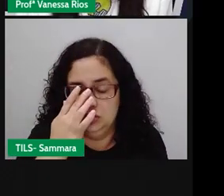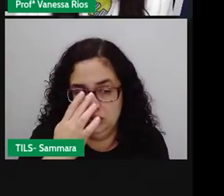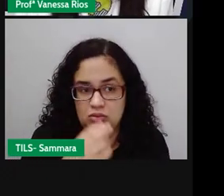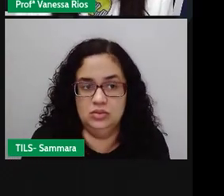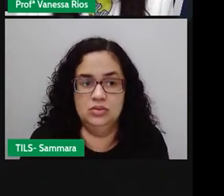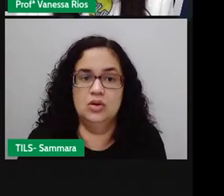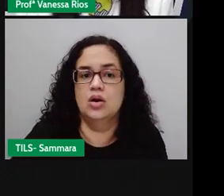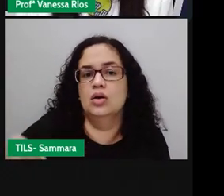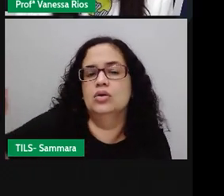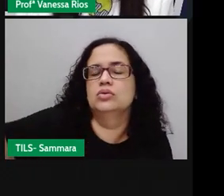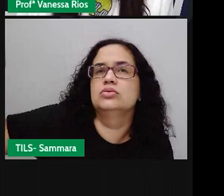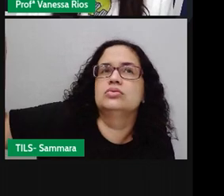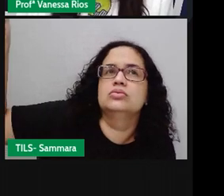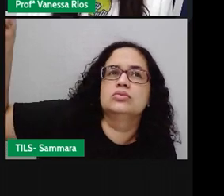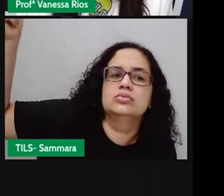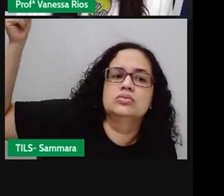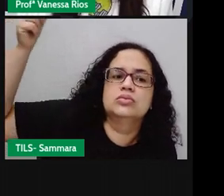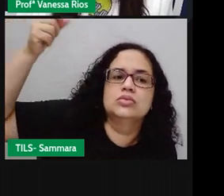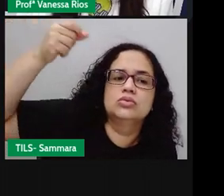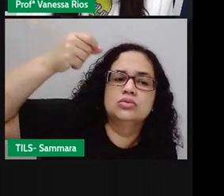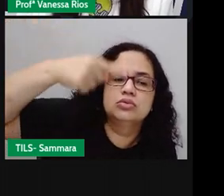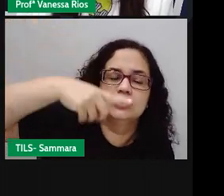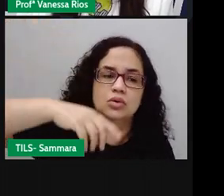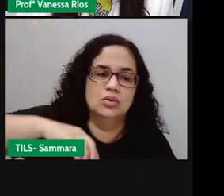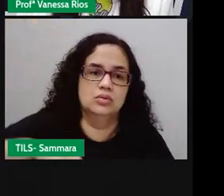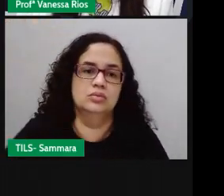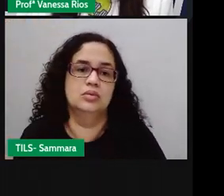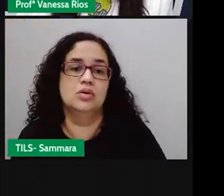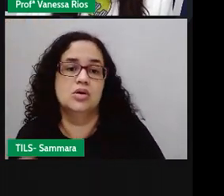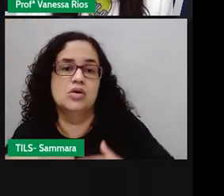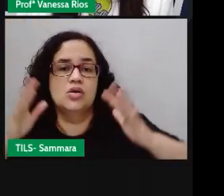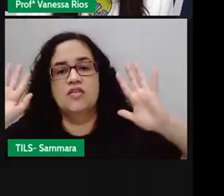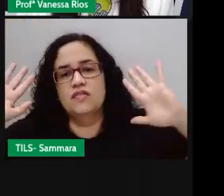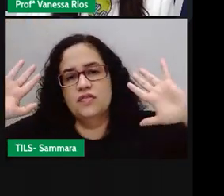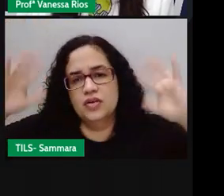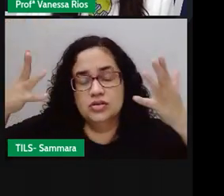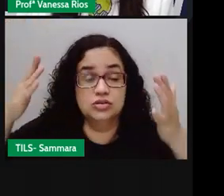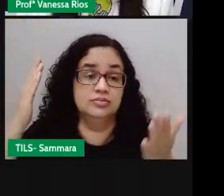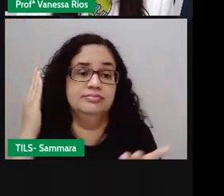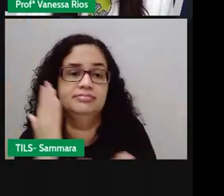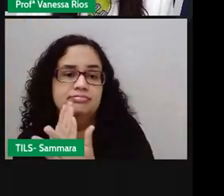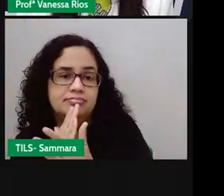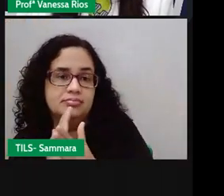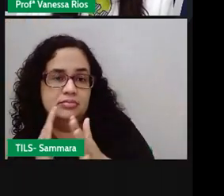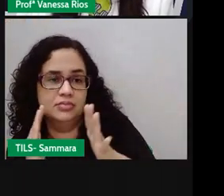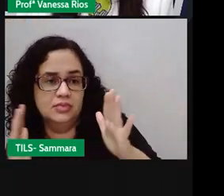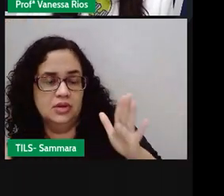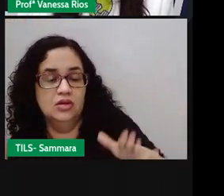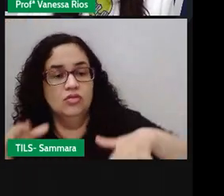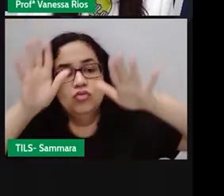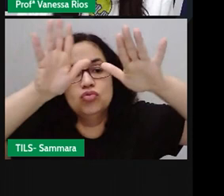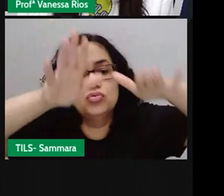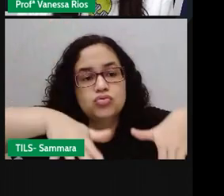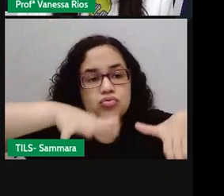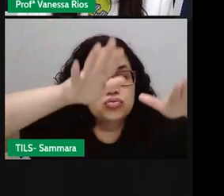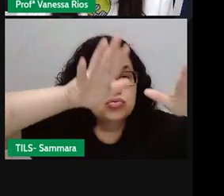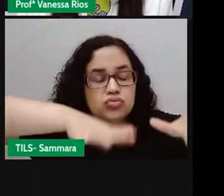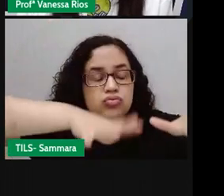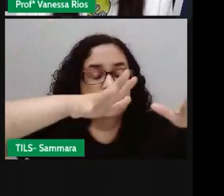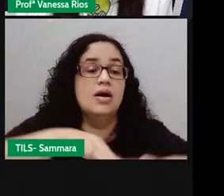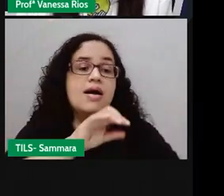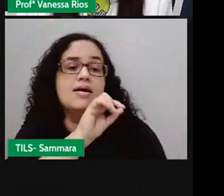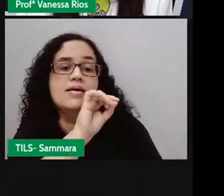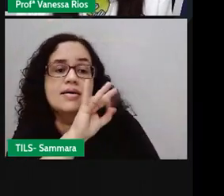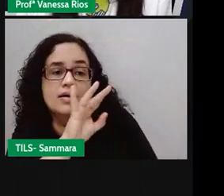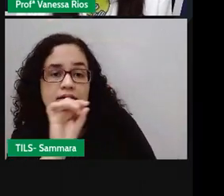O sol já estava surgindo, quando a festa acabou e os convidados foram voando, cada um